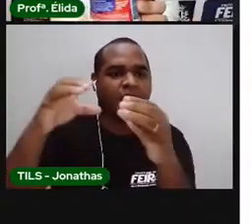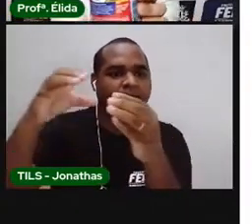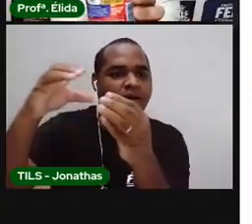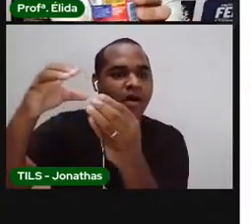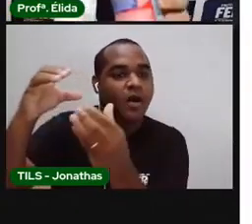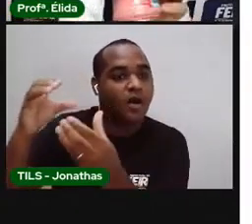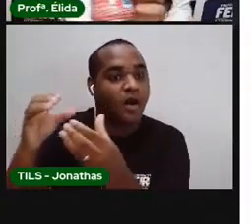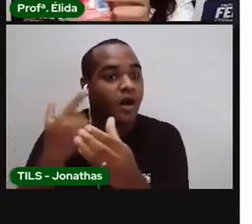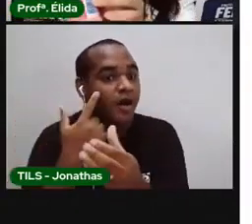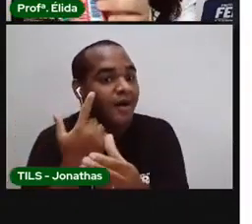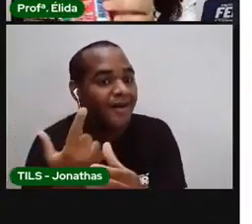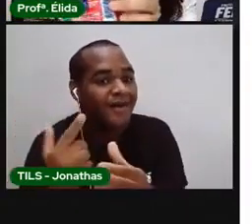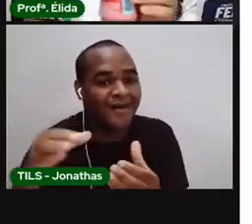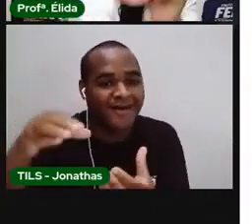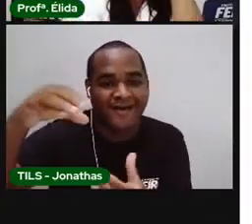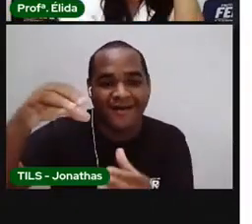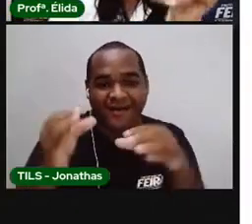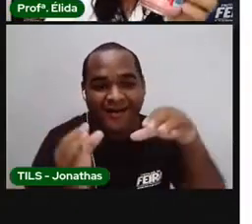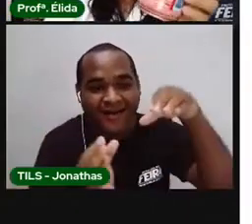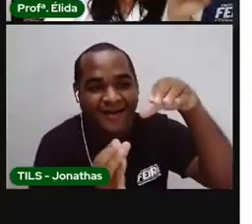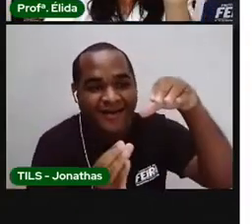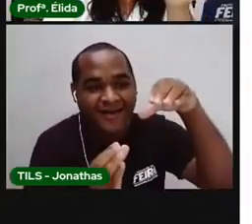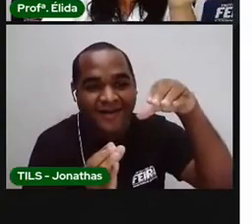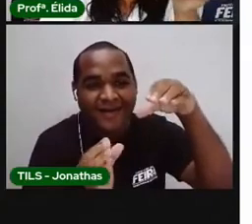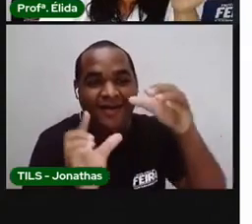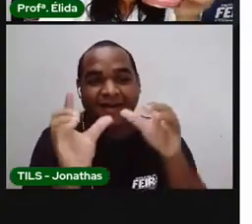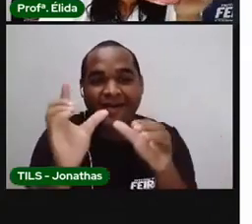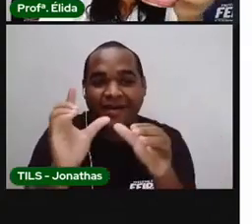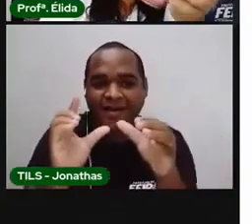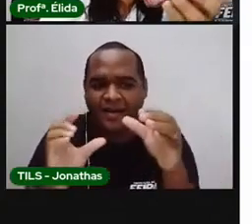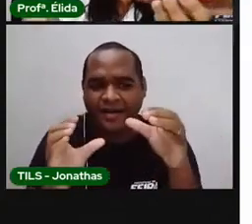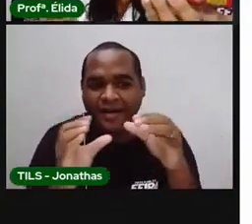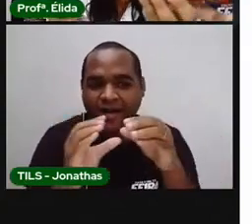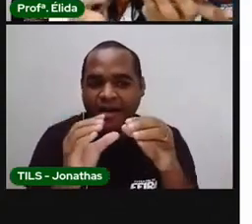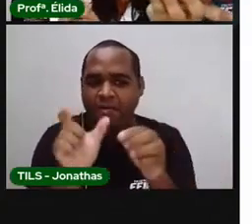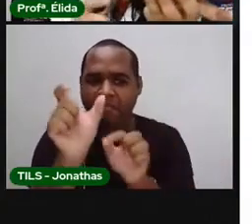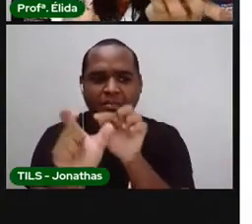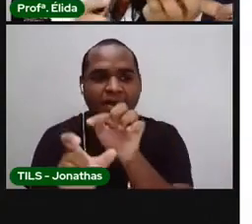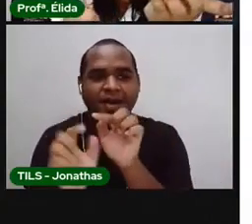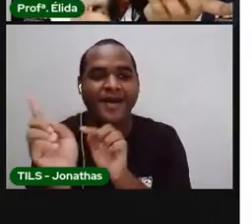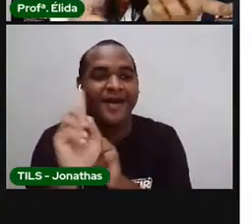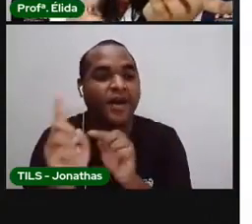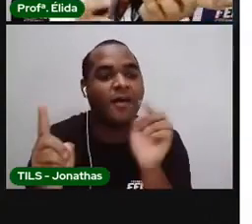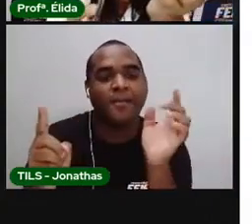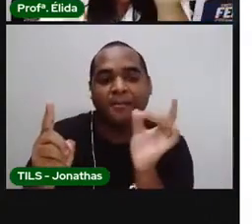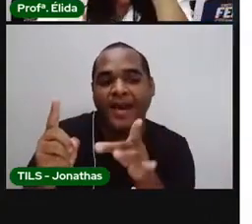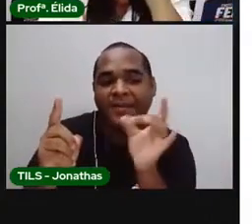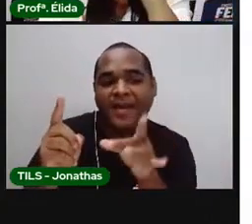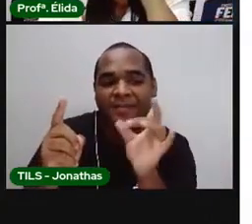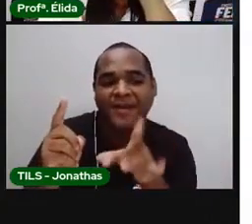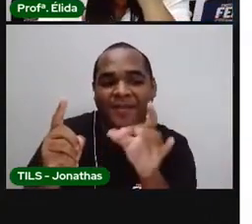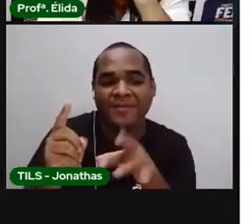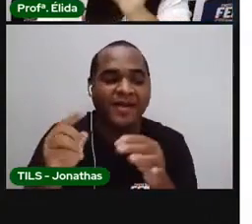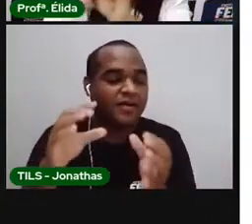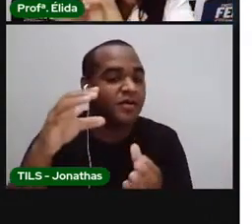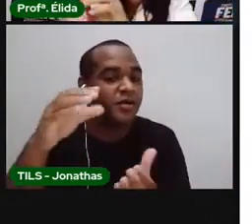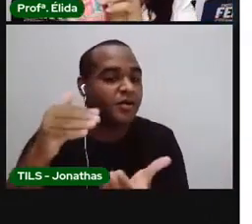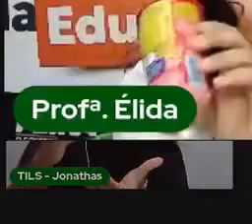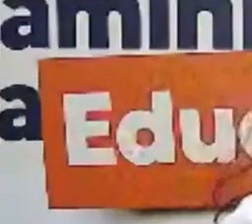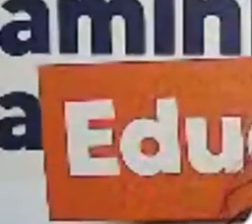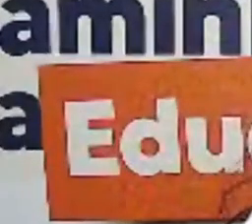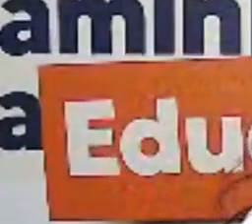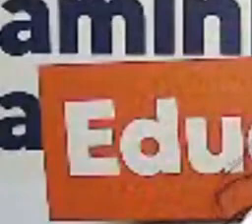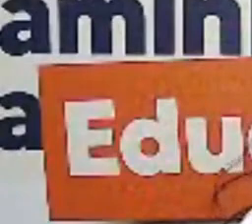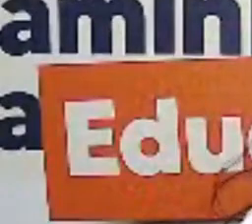Ó! Não é o produto, não. Isso aqui faz o